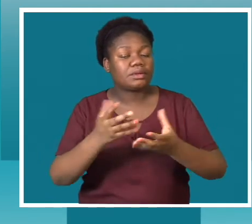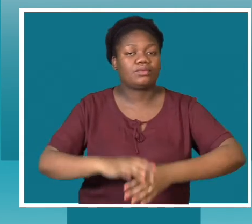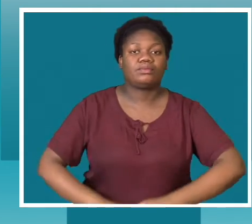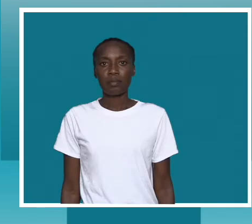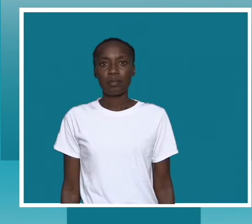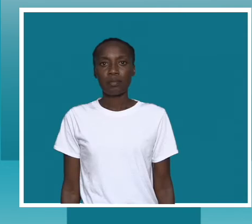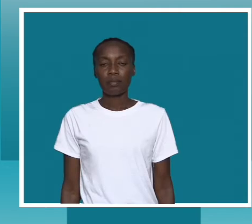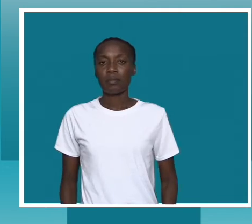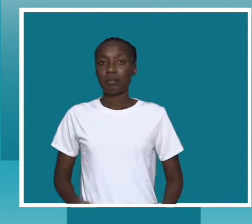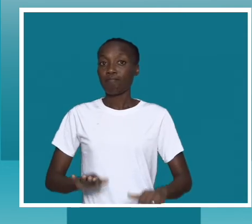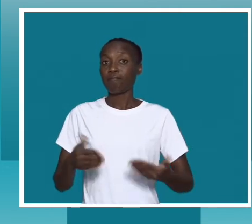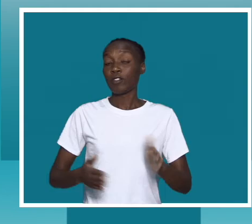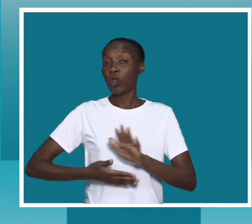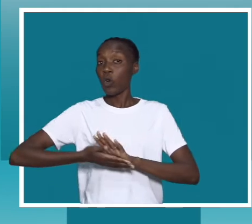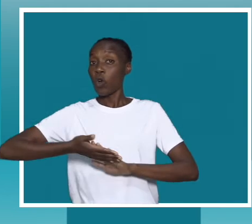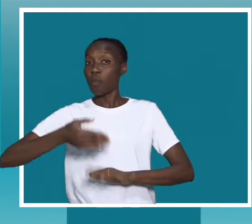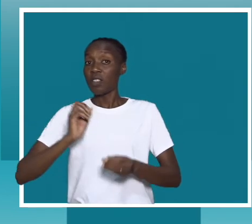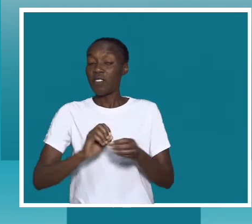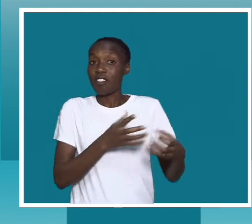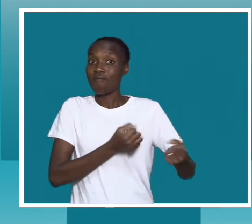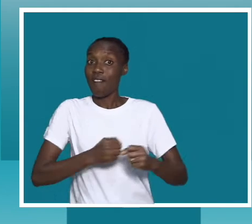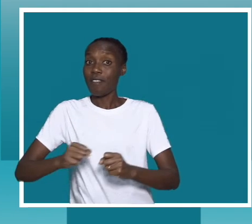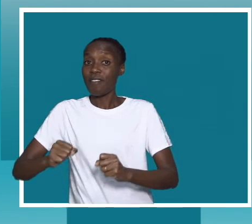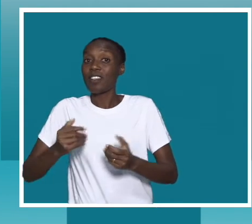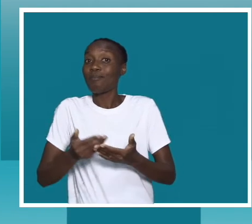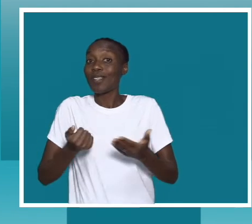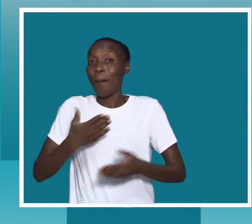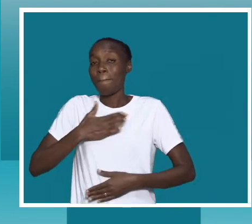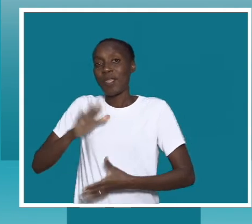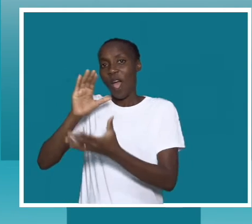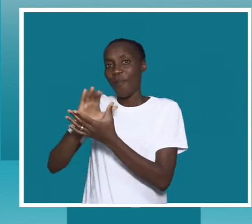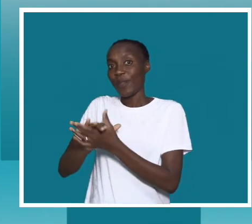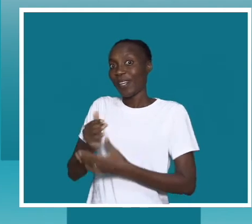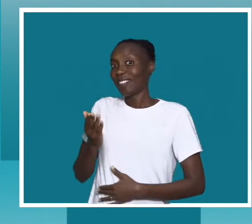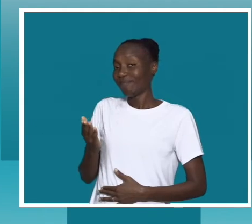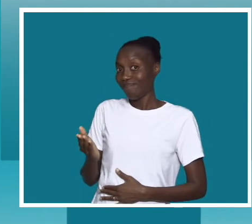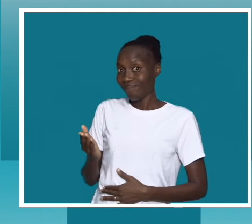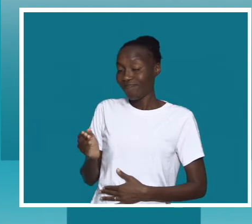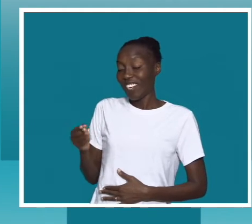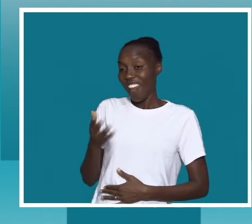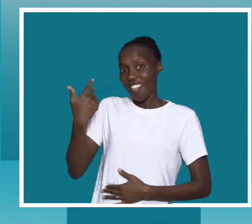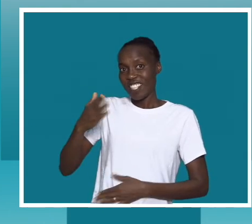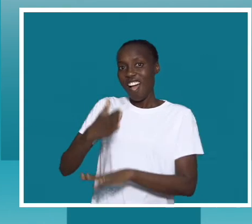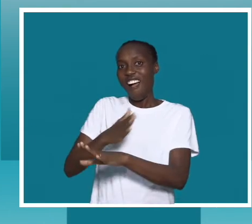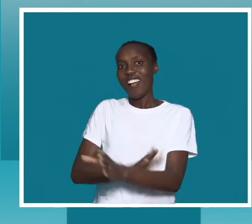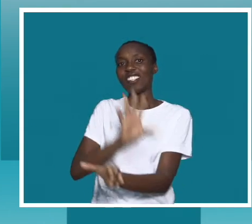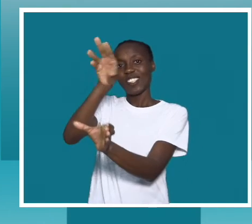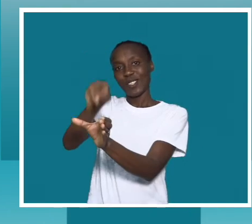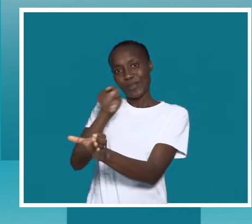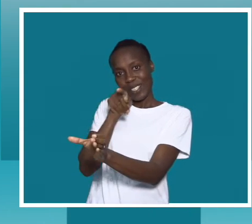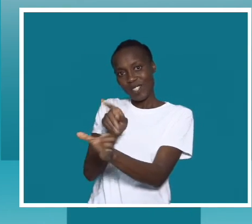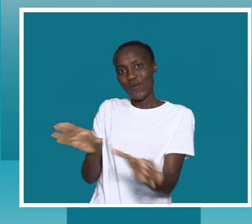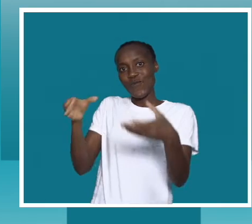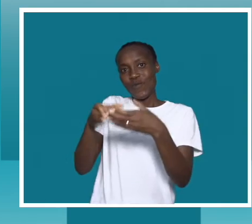Eu tornei ativista por conta de uma amiga minha. Ela já fazia parte do ativismo,